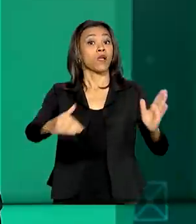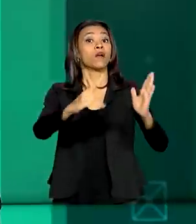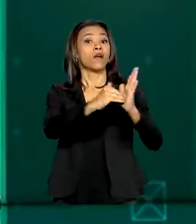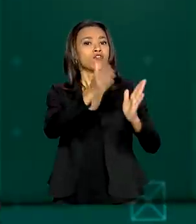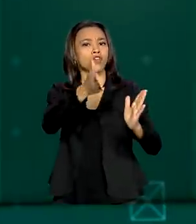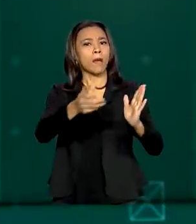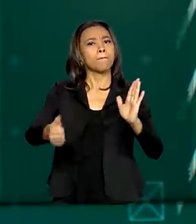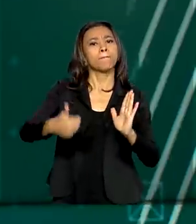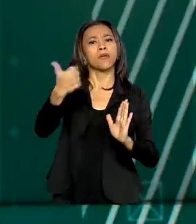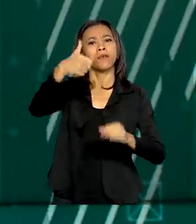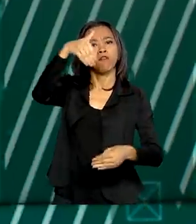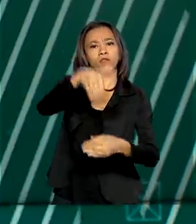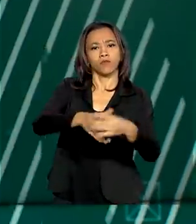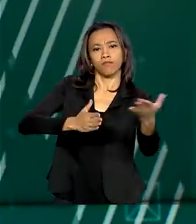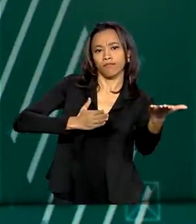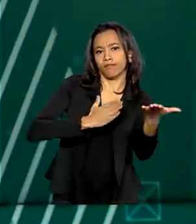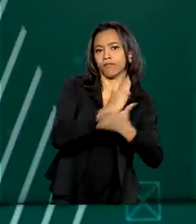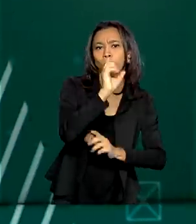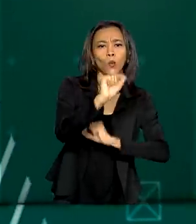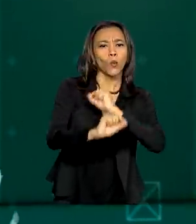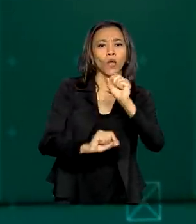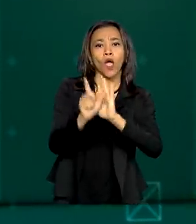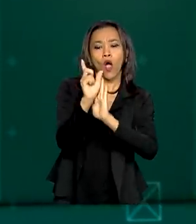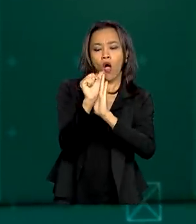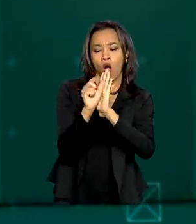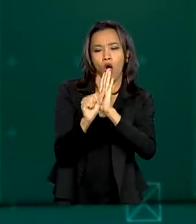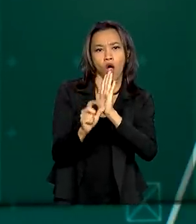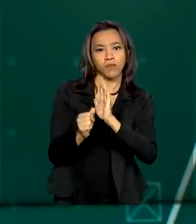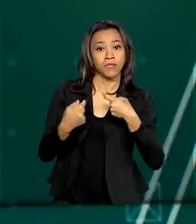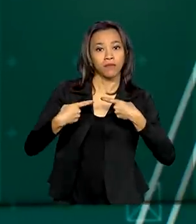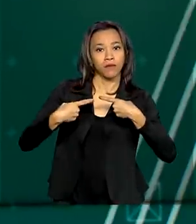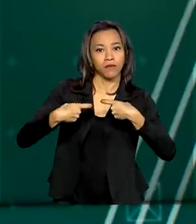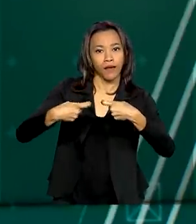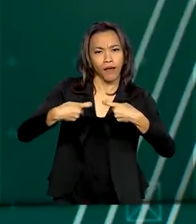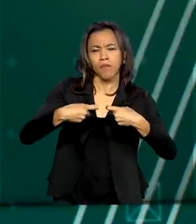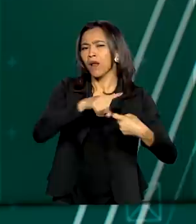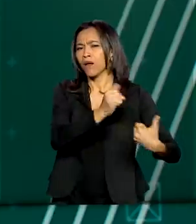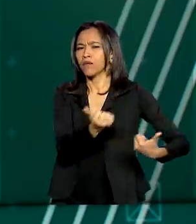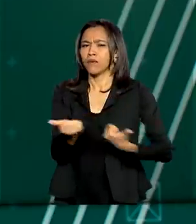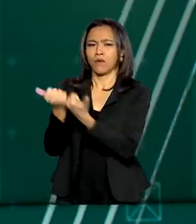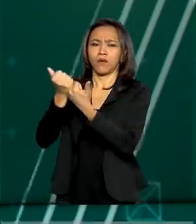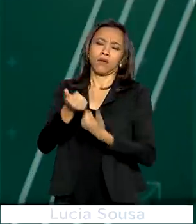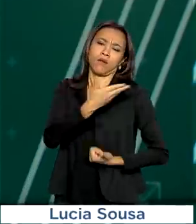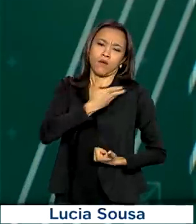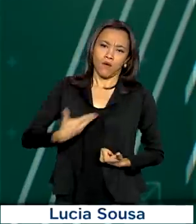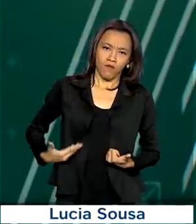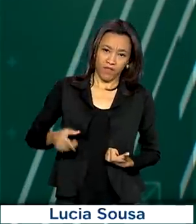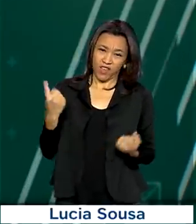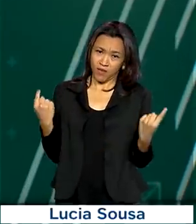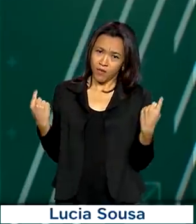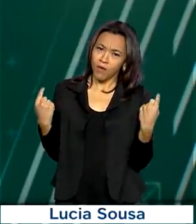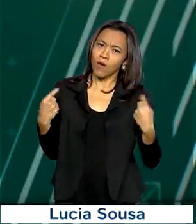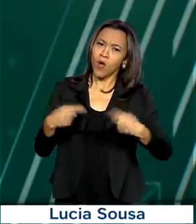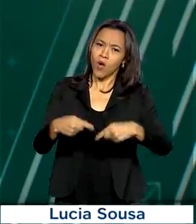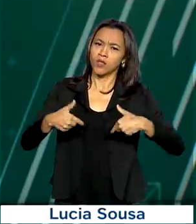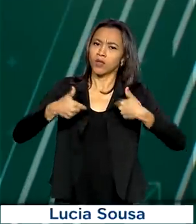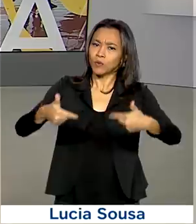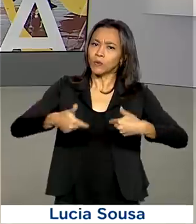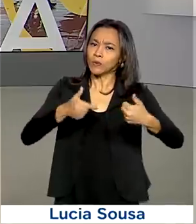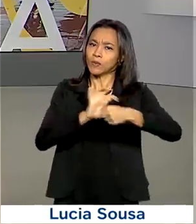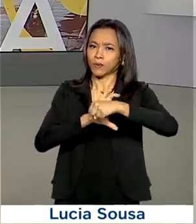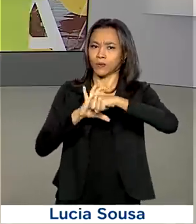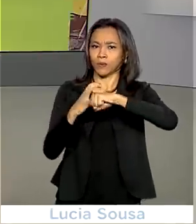primeiro turno o chamado Orçamento de Guerra para facilitar os gastos do governo no combate à pandemia do novo coronavírus.